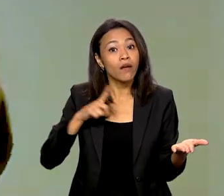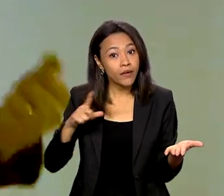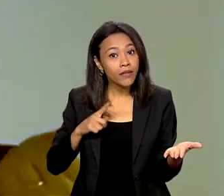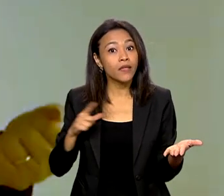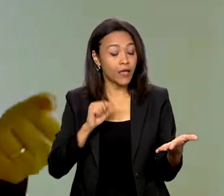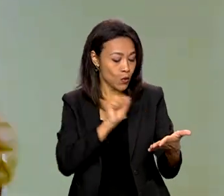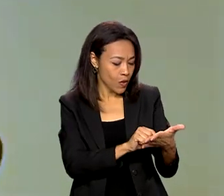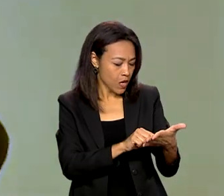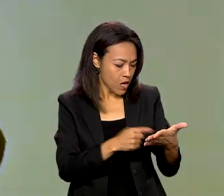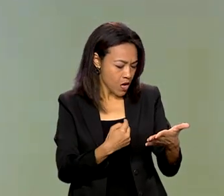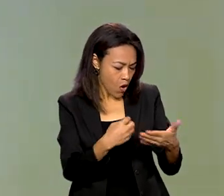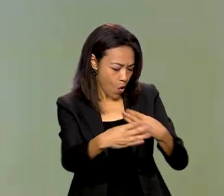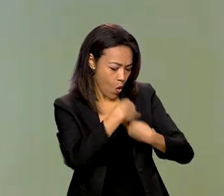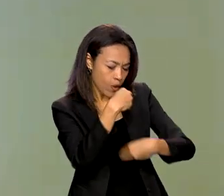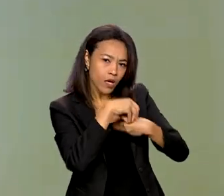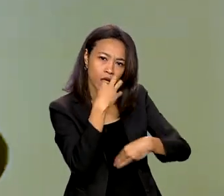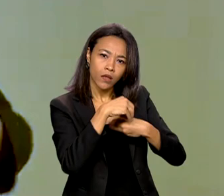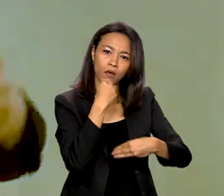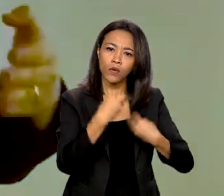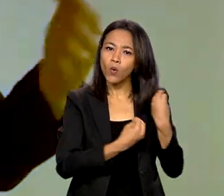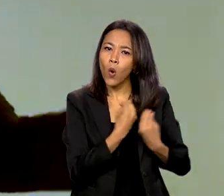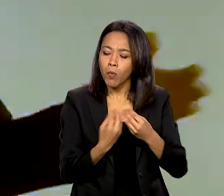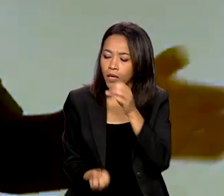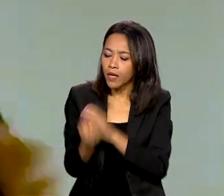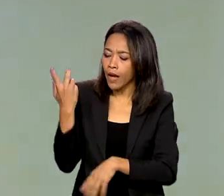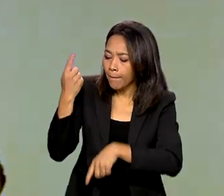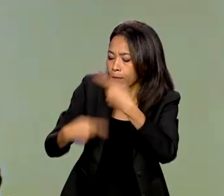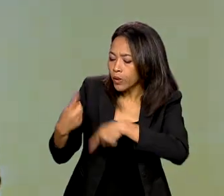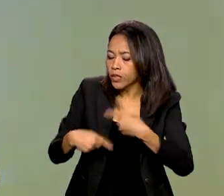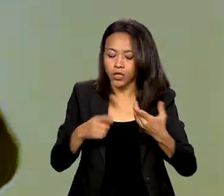náutica, uma bússola, para que possamos fazer políticas públicas eficientes.